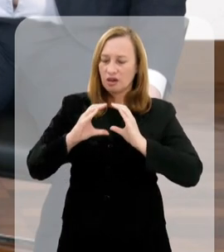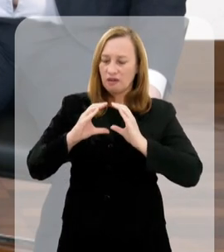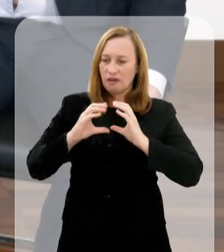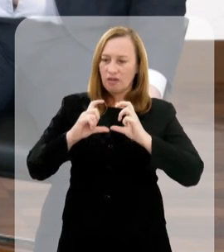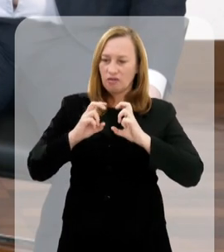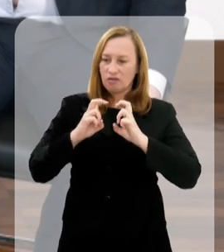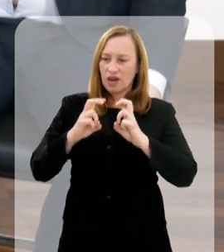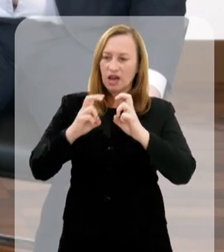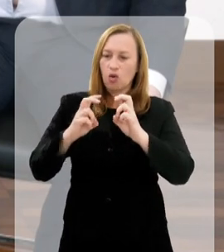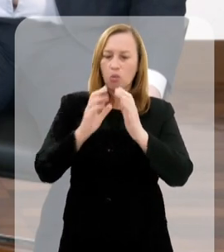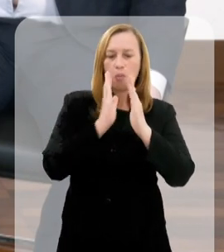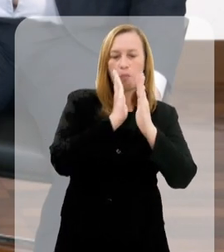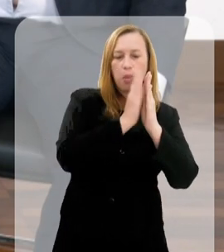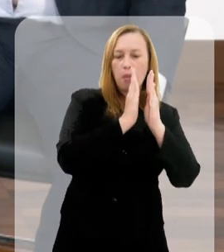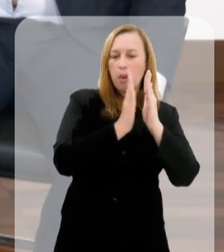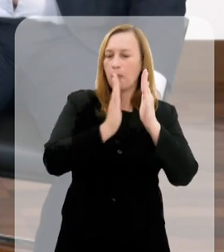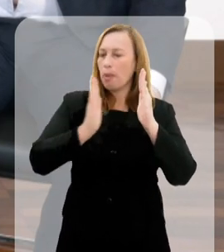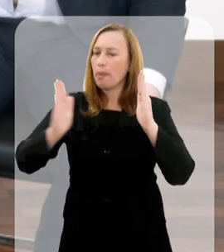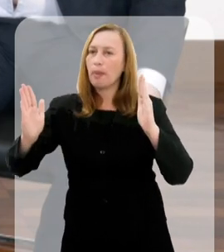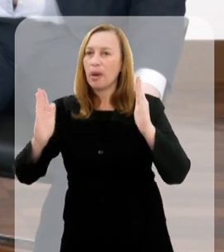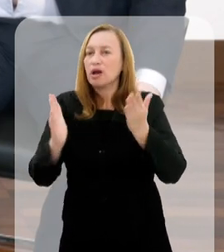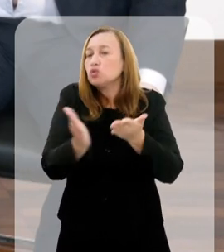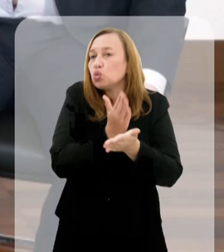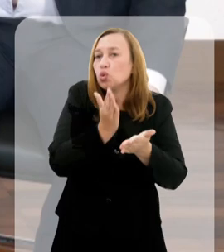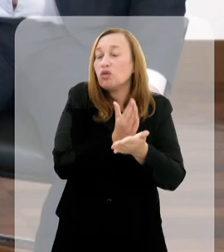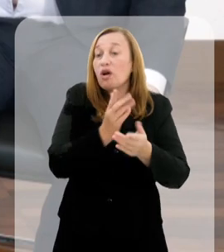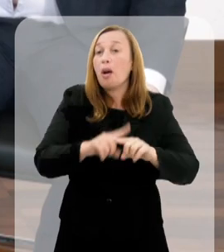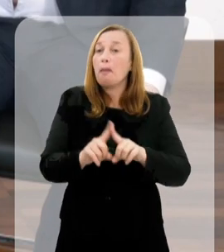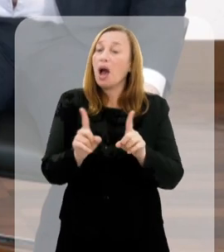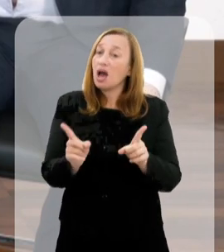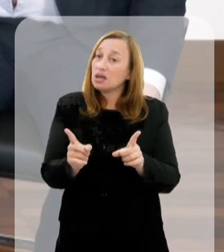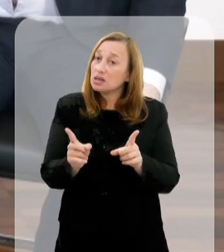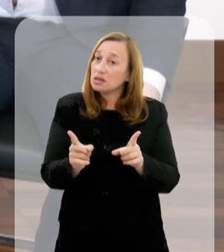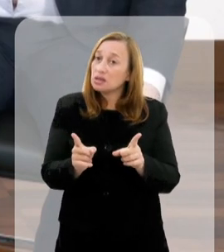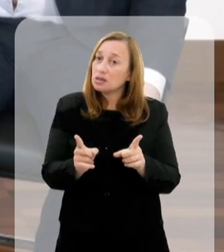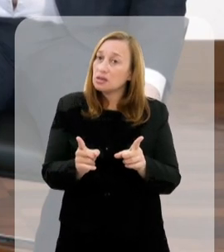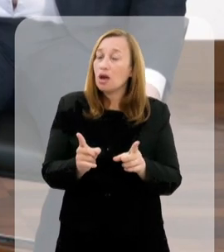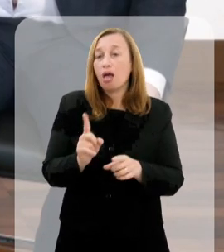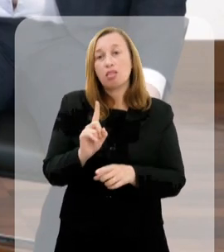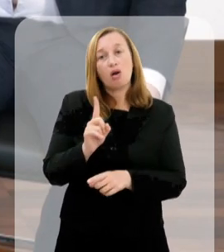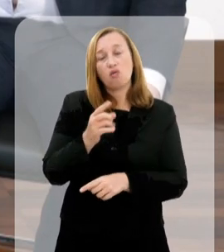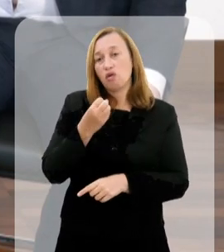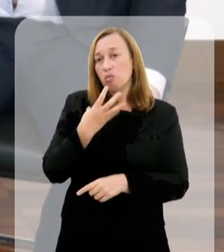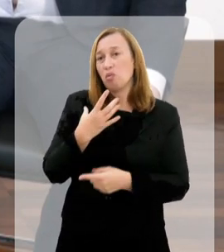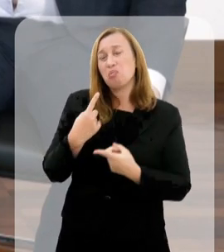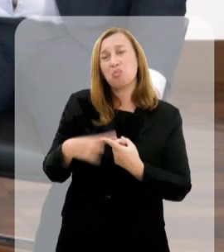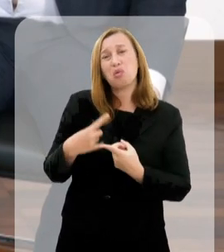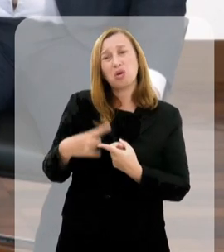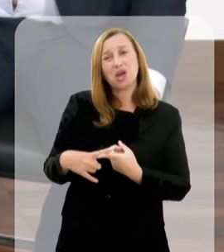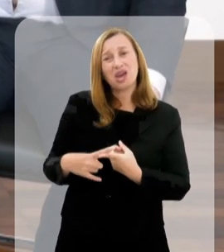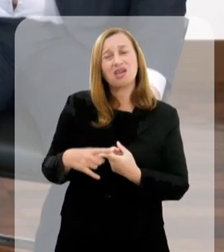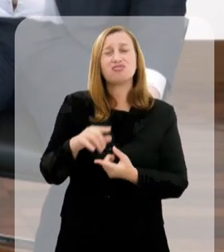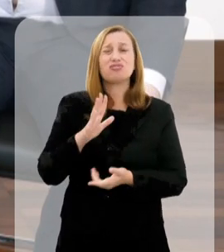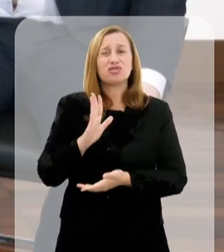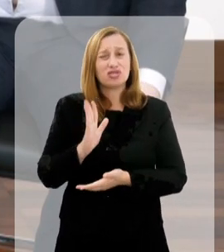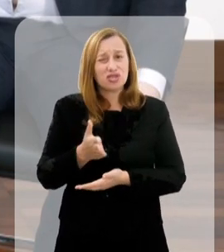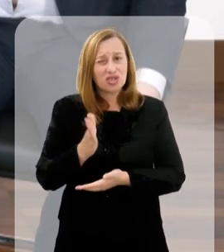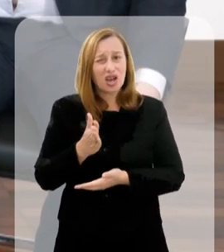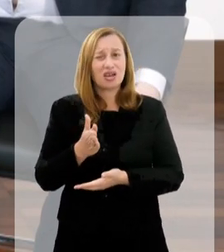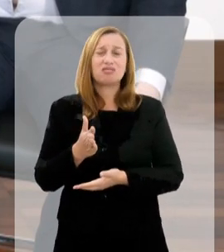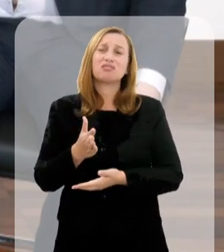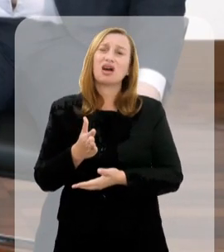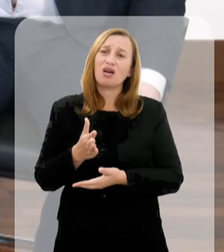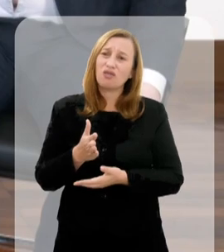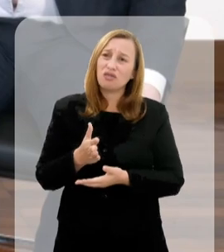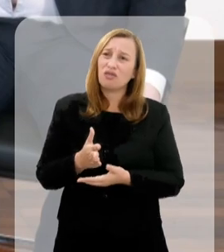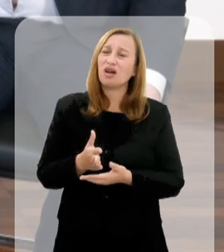transformando eles em biblioteca. E ficou muito legal. Mas, assim, não foi tão bom porque ela já